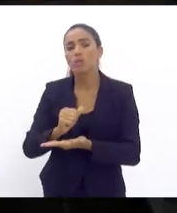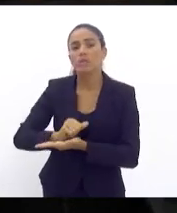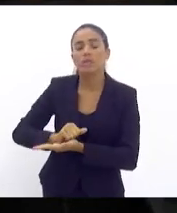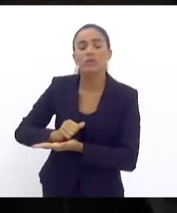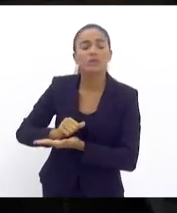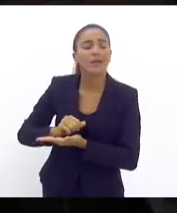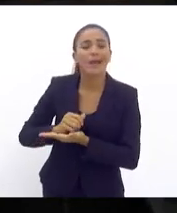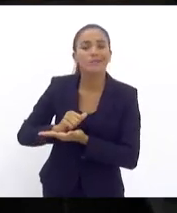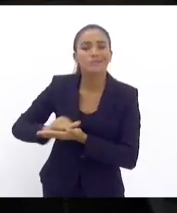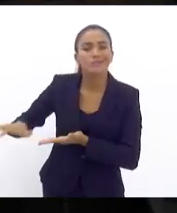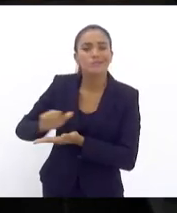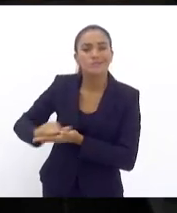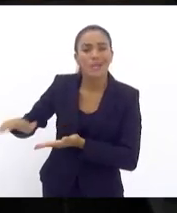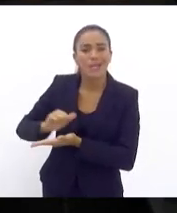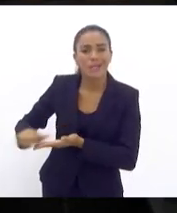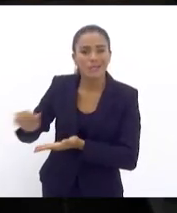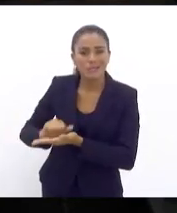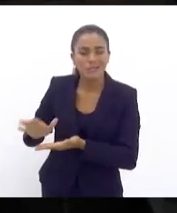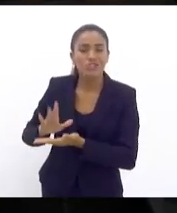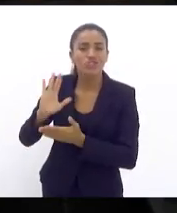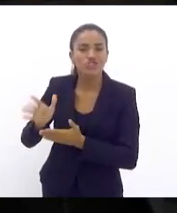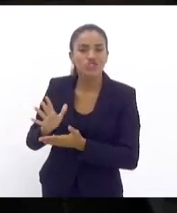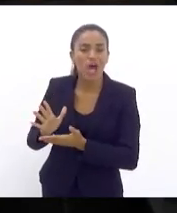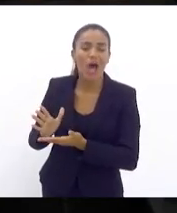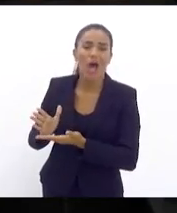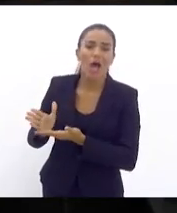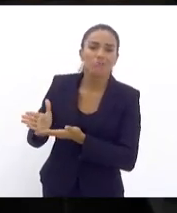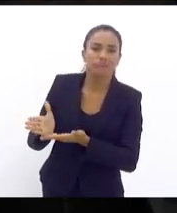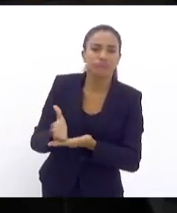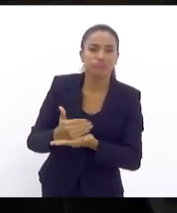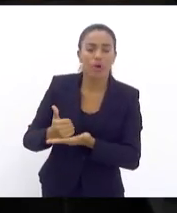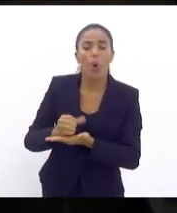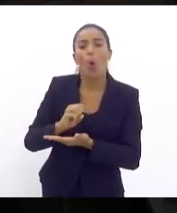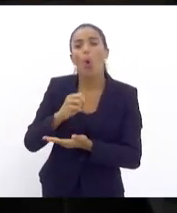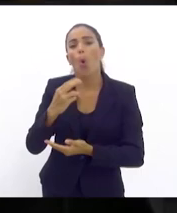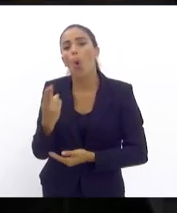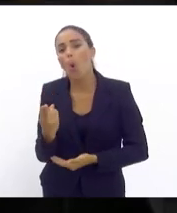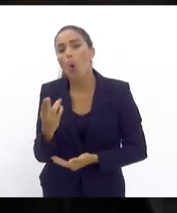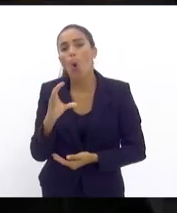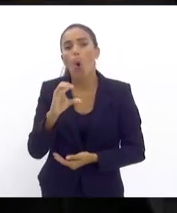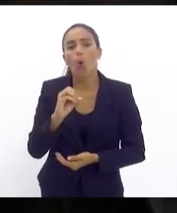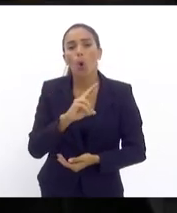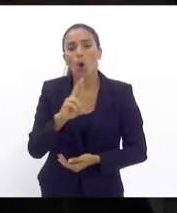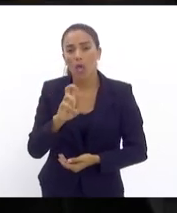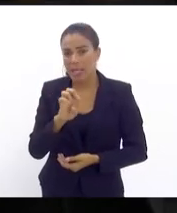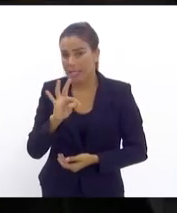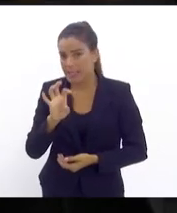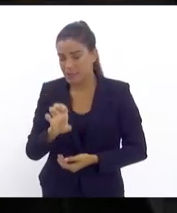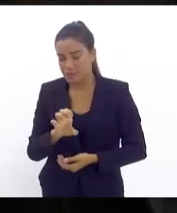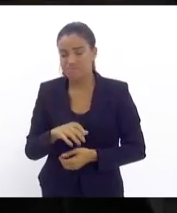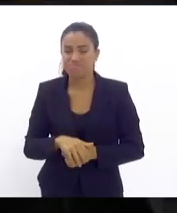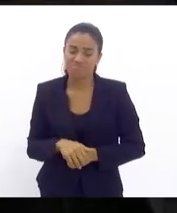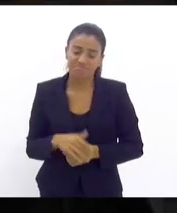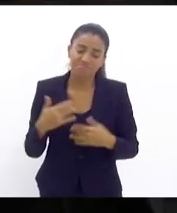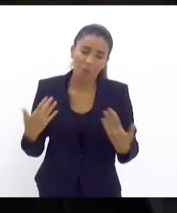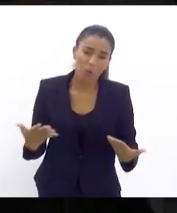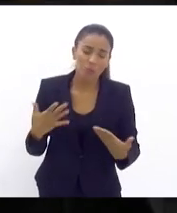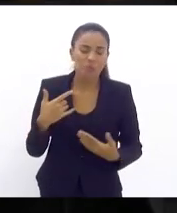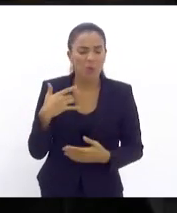líquida ou da despesa corrente líquida. Eu imagino, de fato,